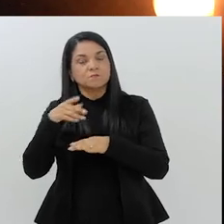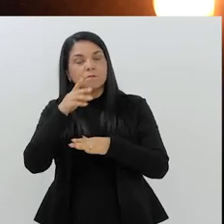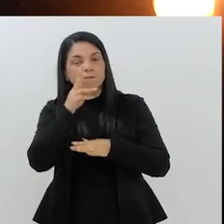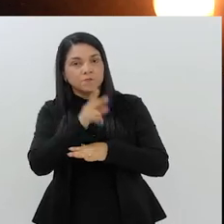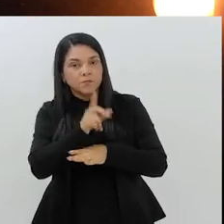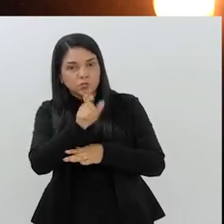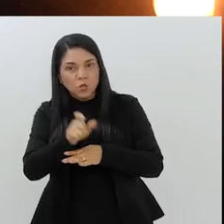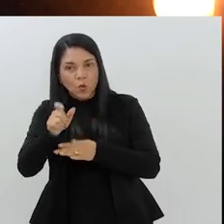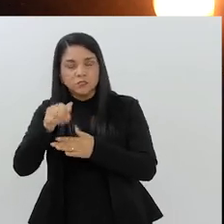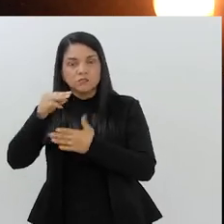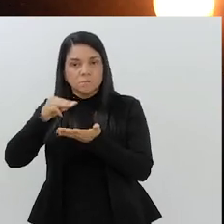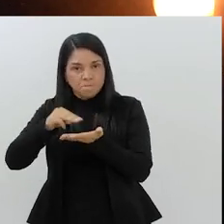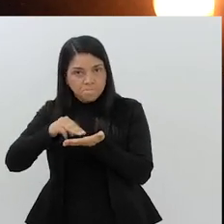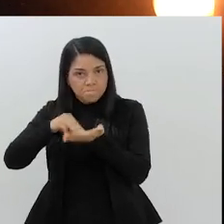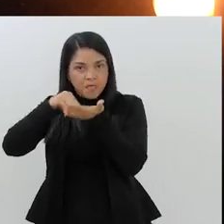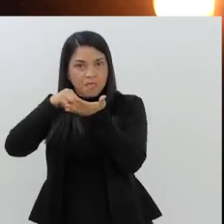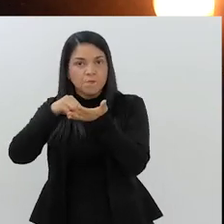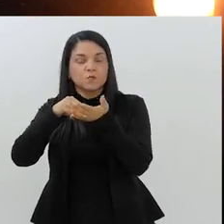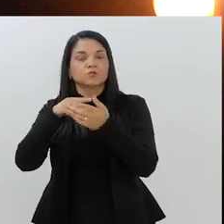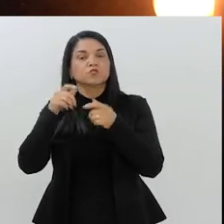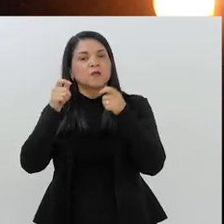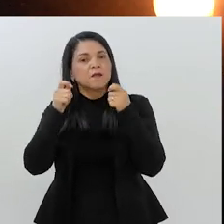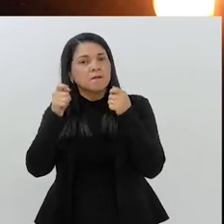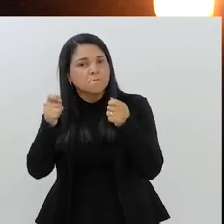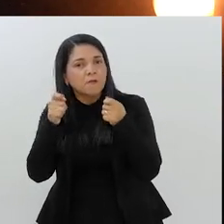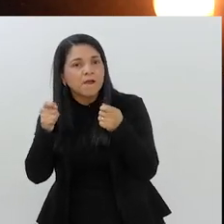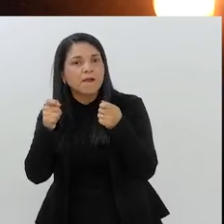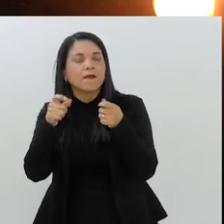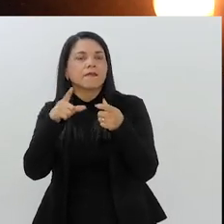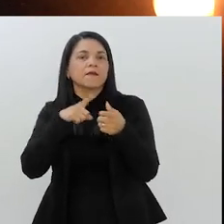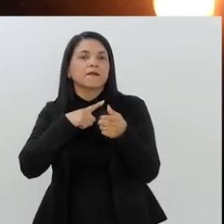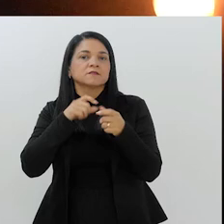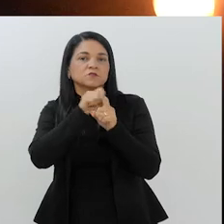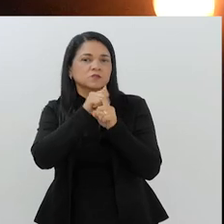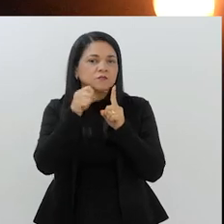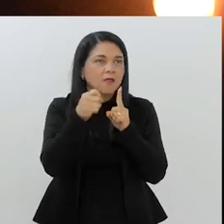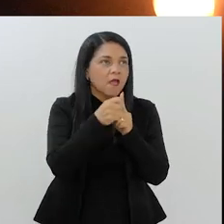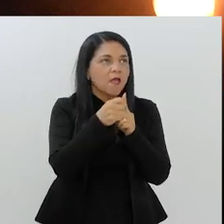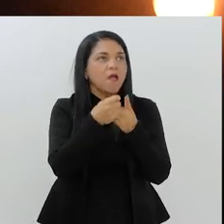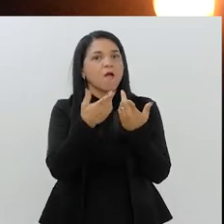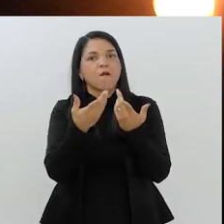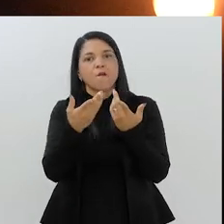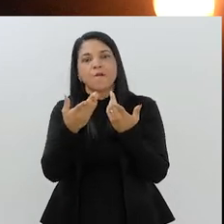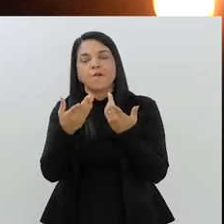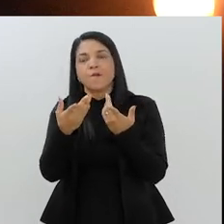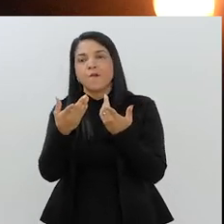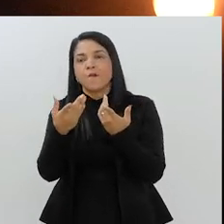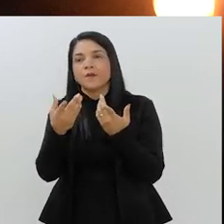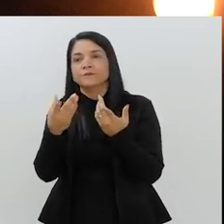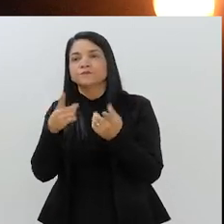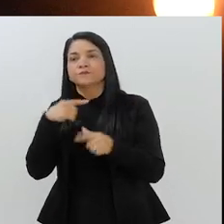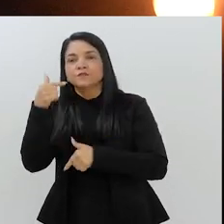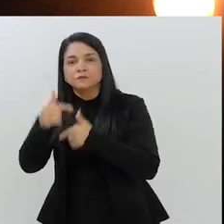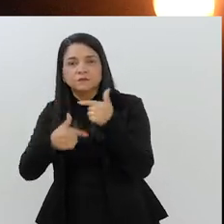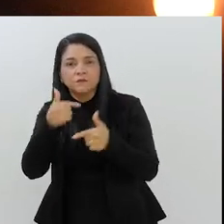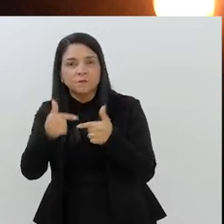os frequentadores, os membros, a produção de campanhas, nós fazemos campanhas sociais,